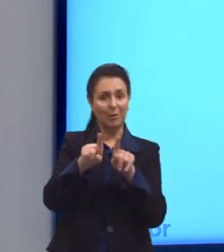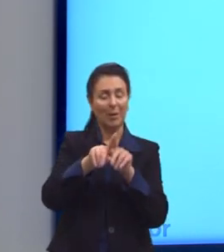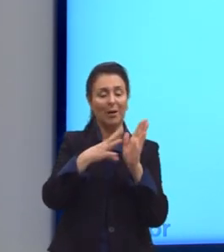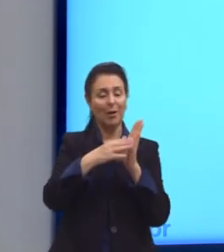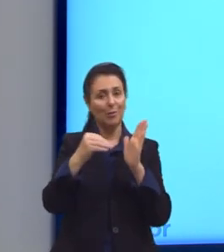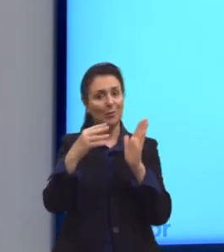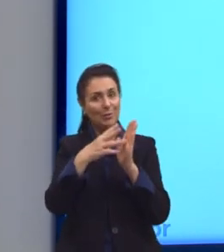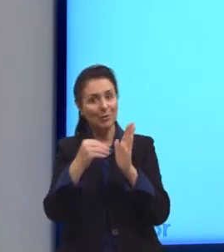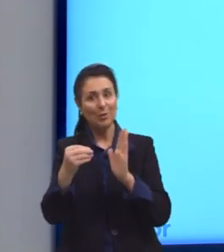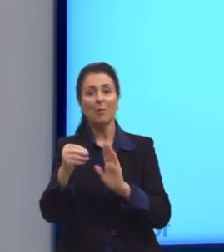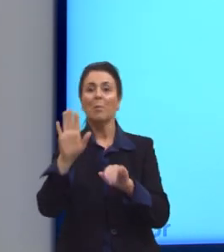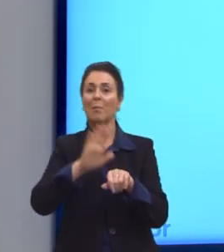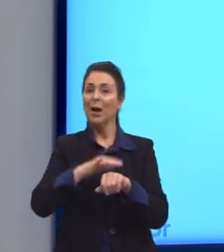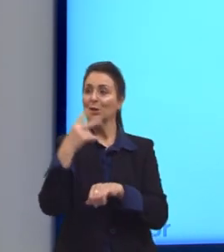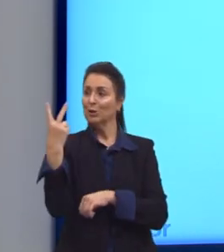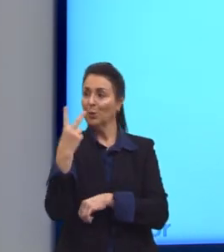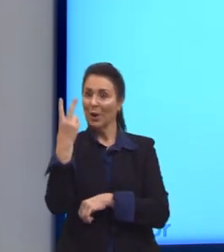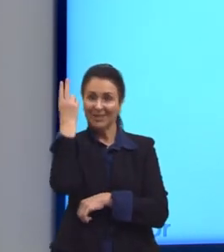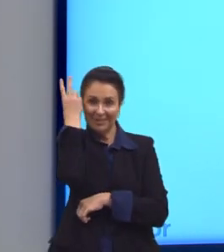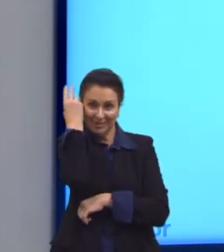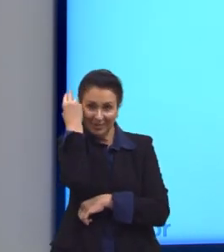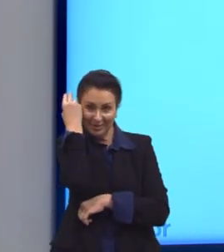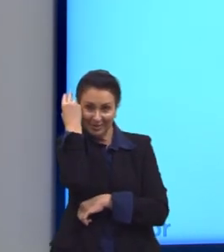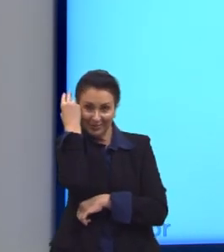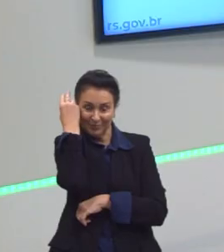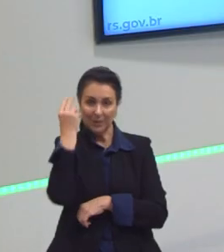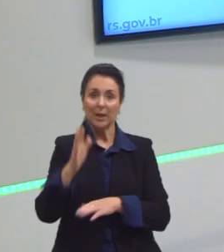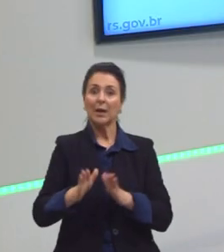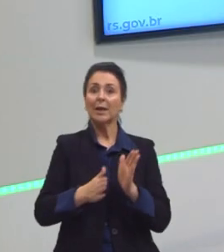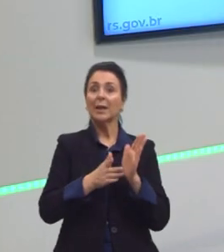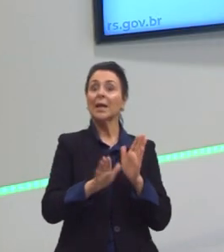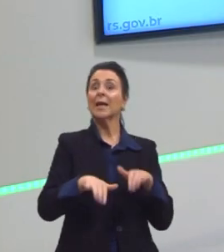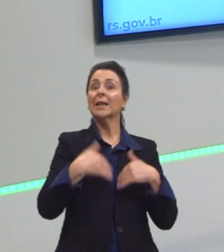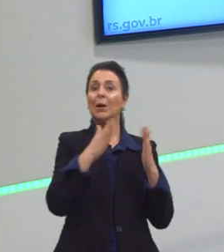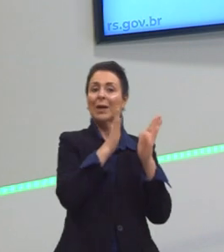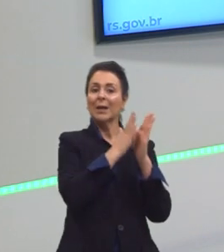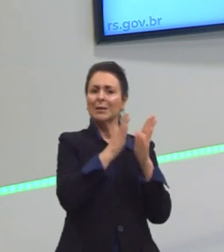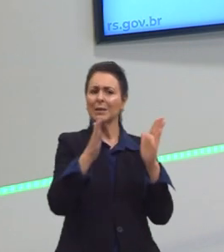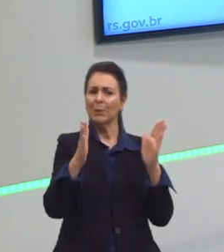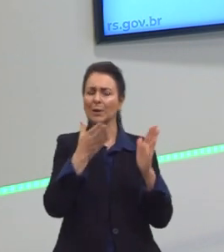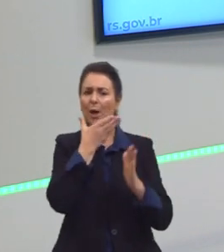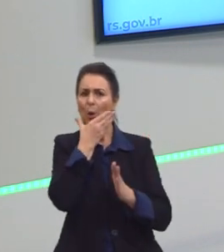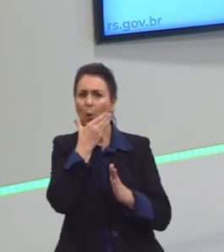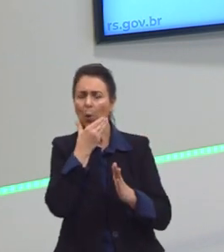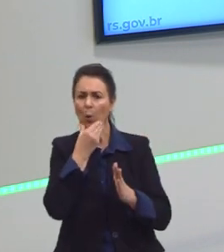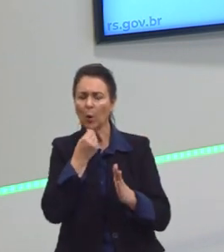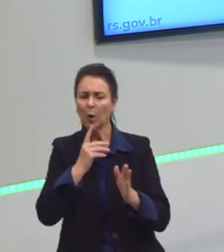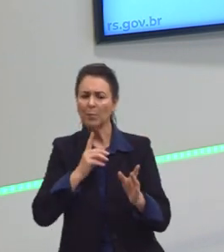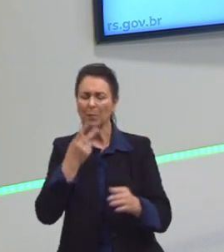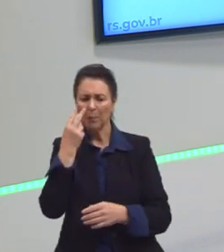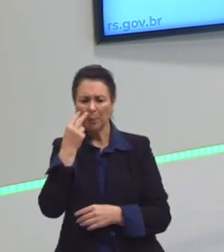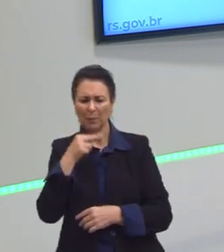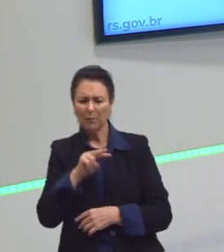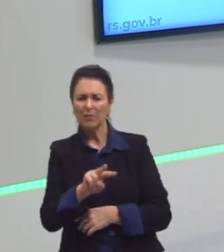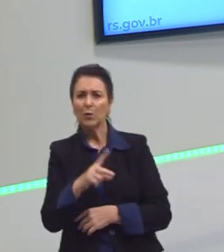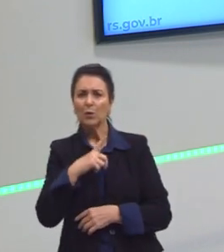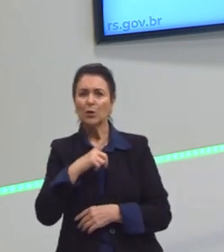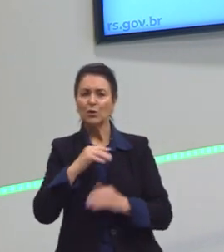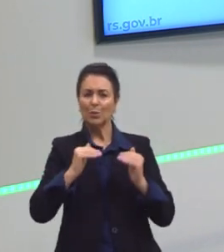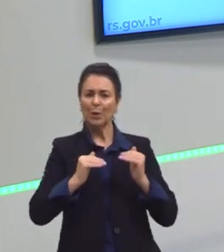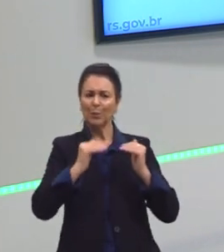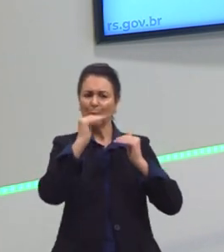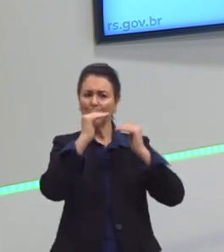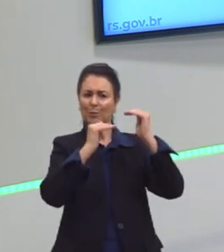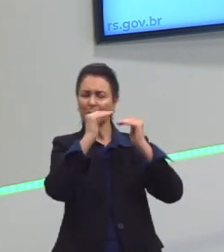outro casal de coelhos. Então, a partir dessa sequência, Fibonacci viu que tinha uma certa proporção. Se nós